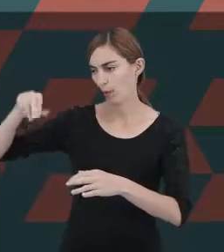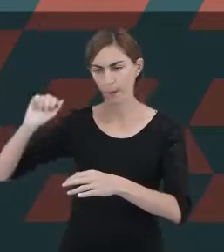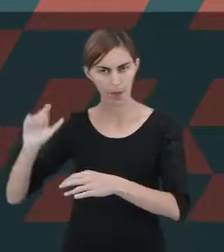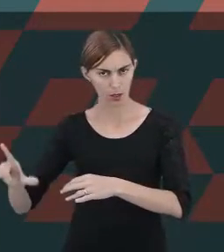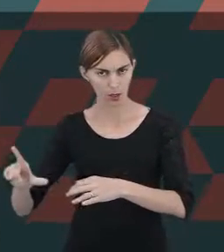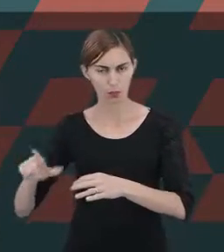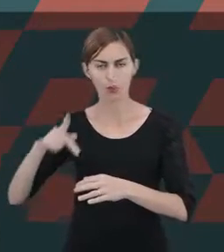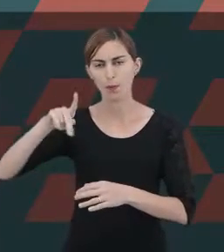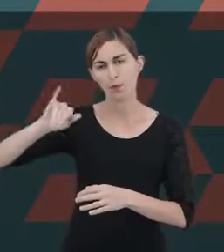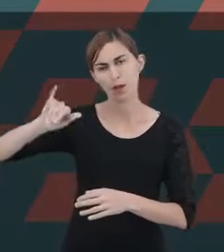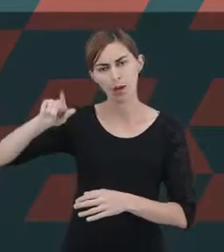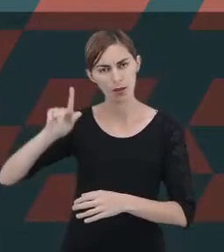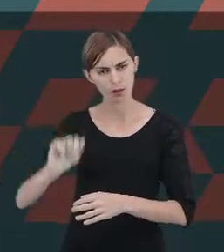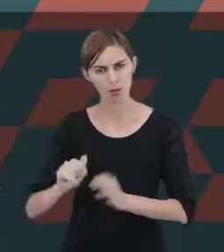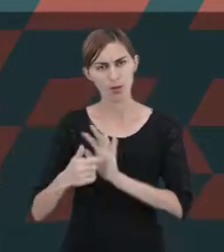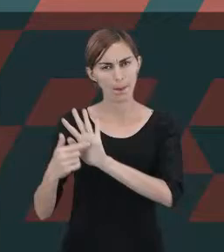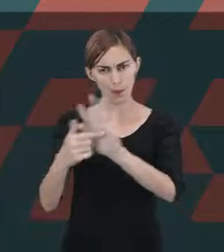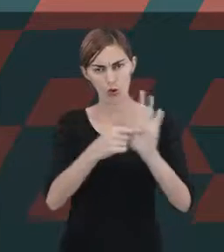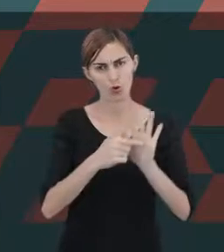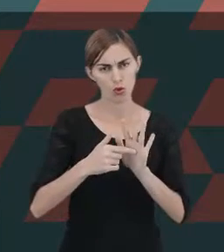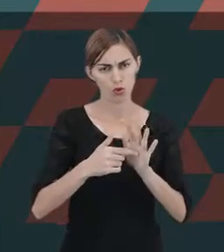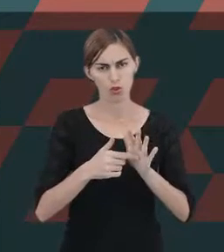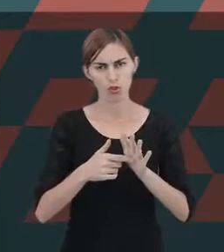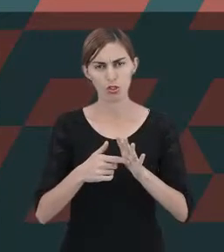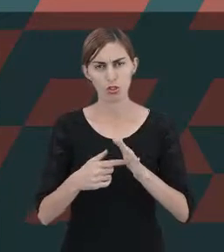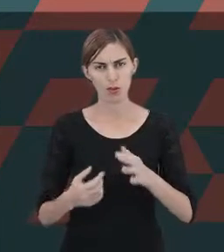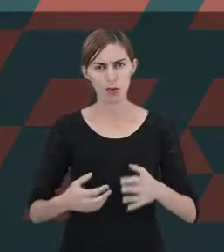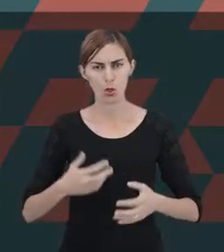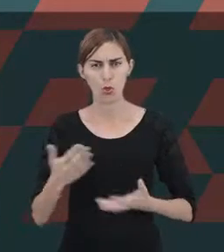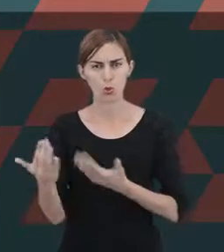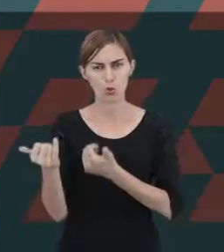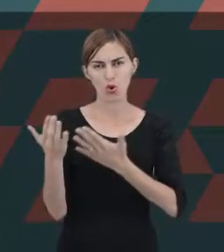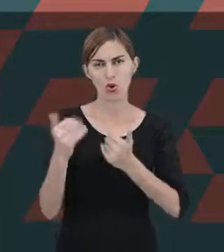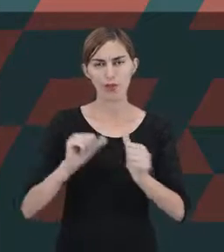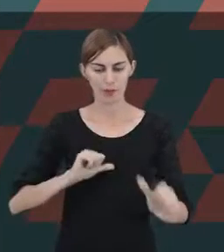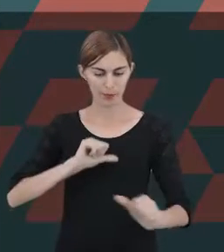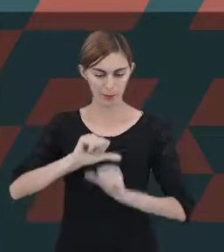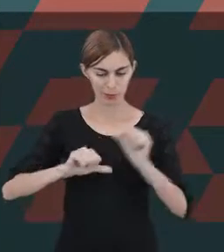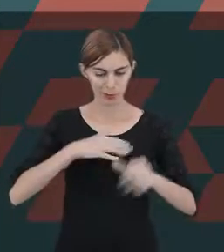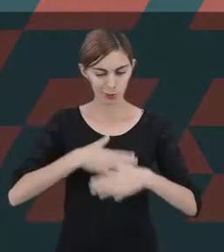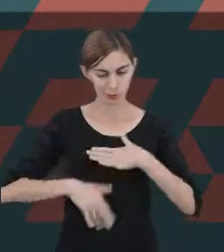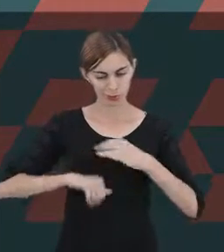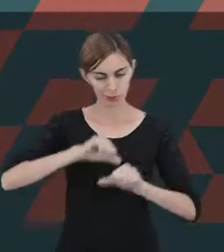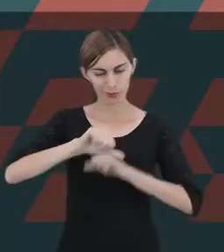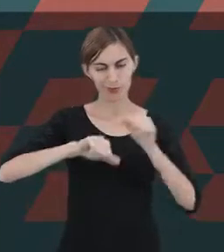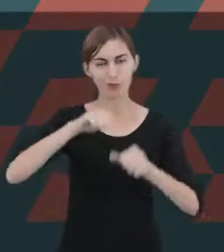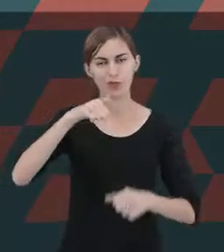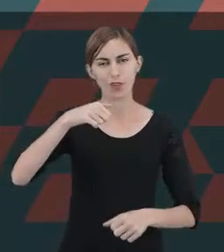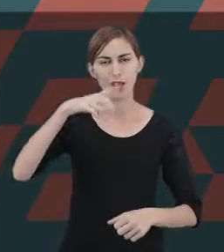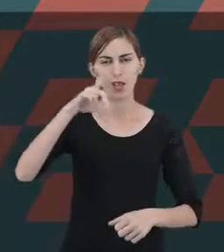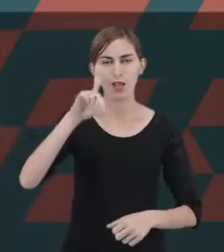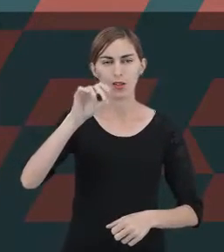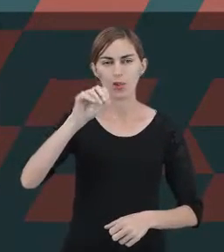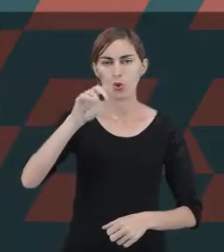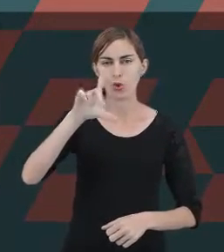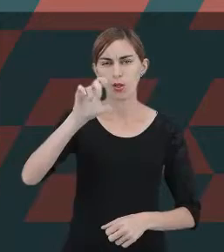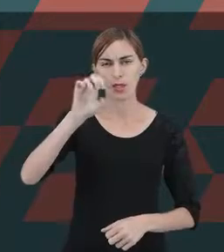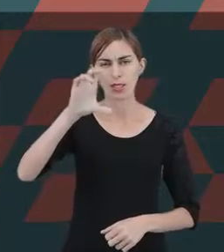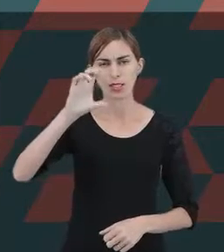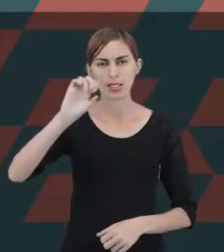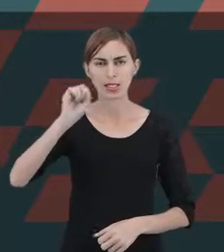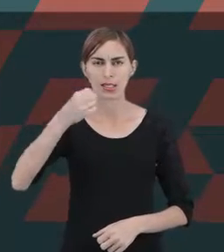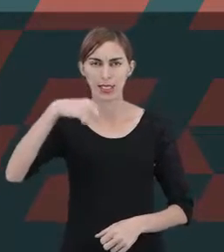Piaget traz aquela fase de puberdade e adolescência, que, dentro do estudo do desenvolvimento humano,